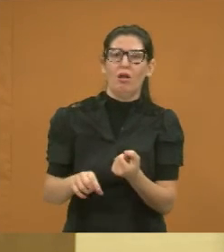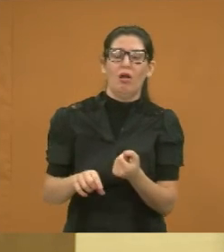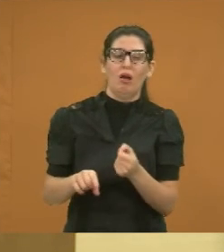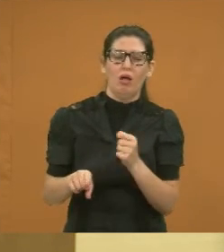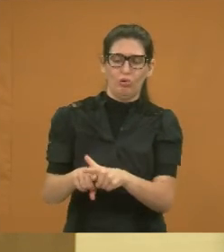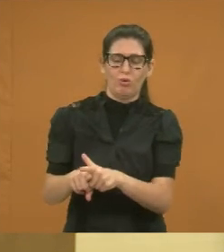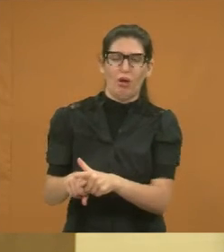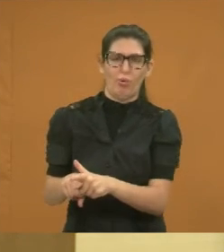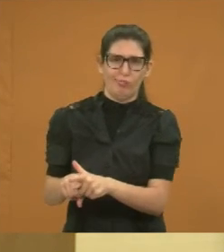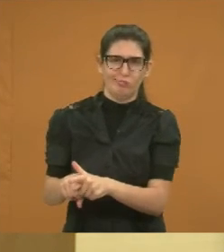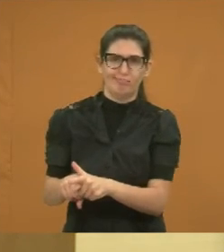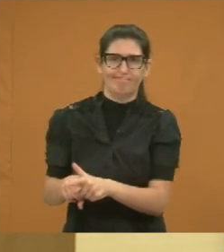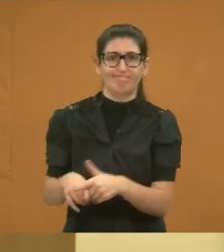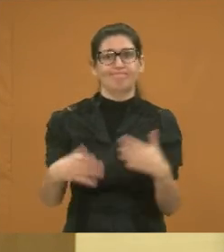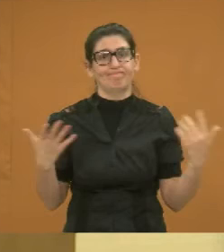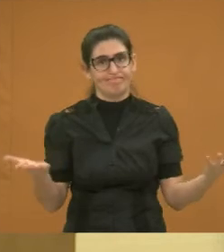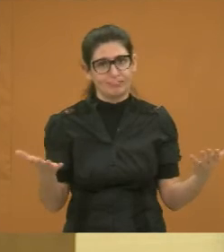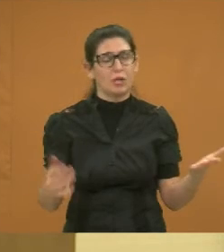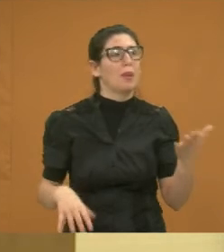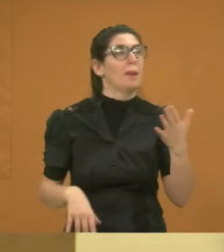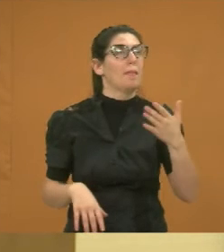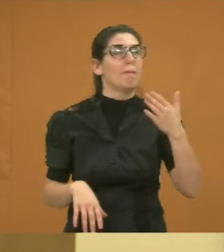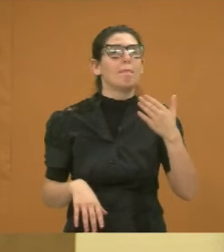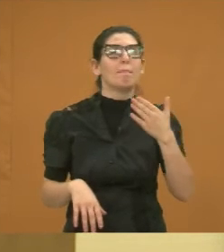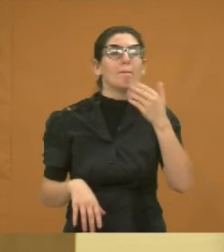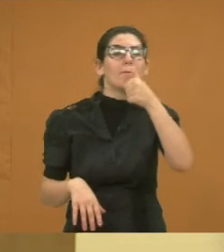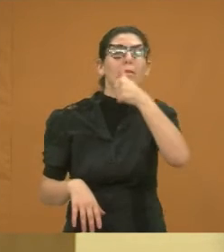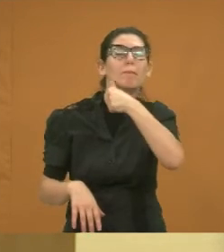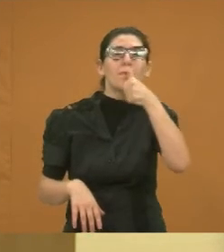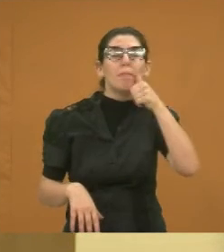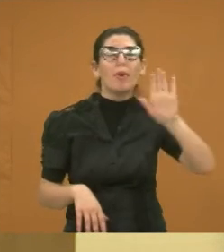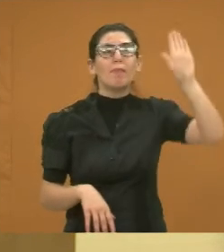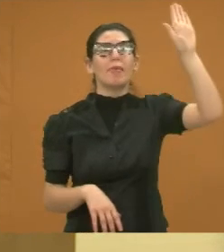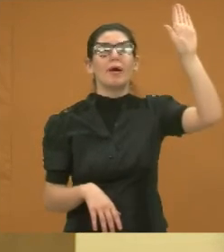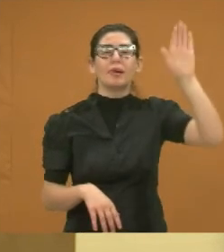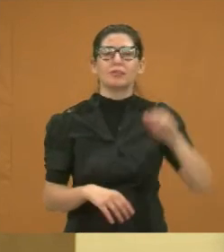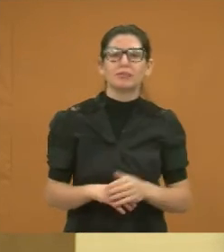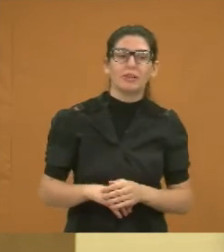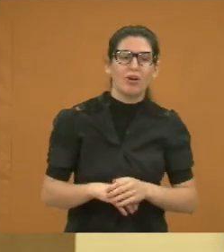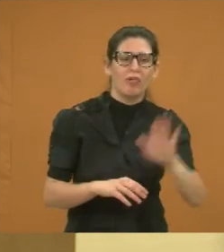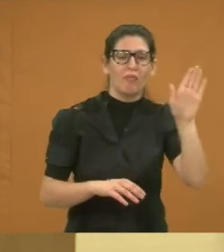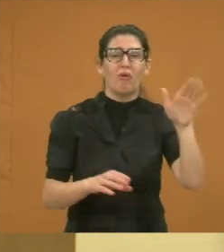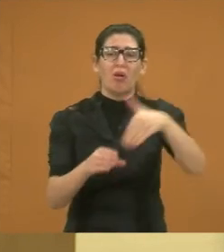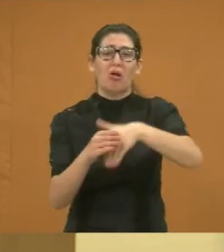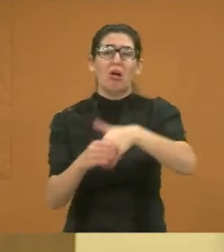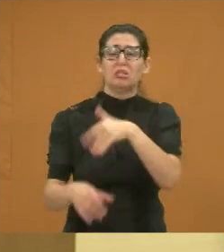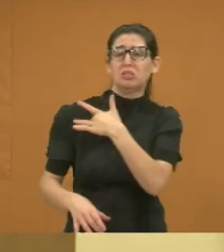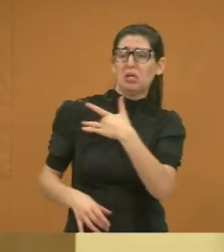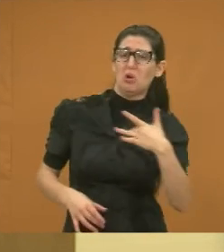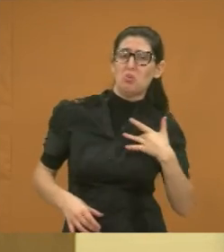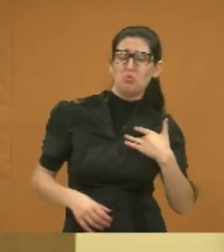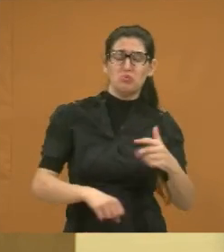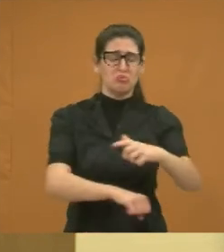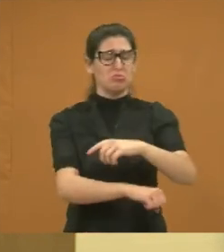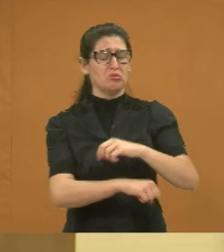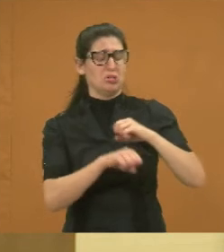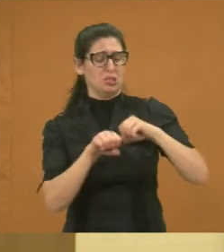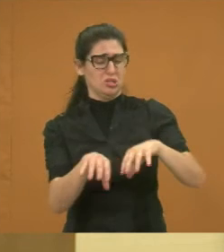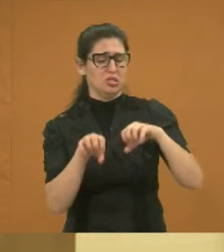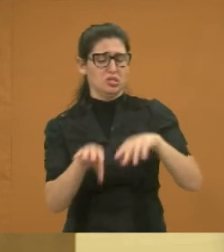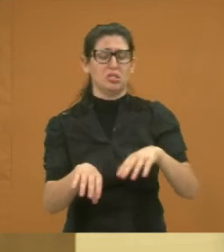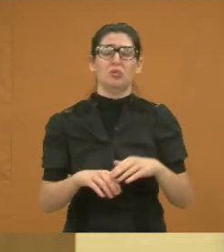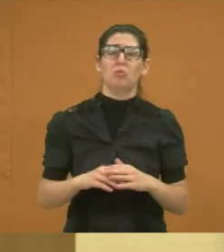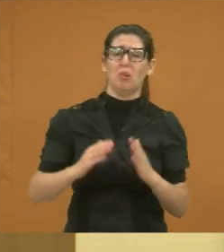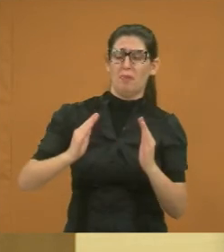o que acontece, que tem aquela promessa vazia, saúde, educação e moradia, mas